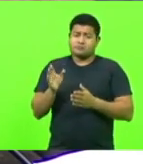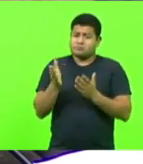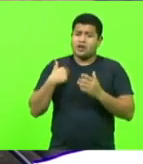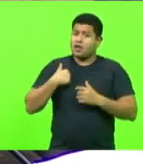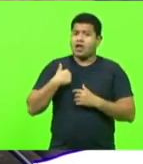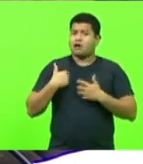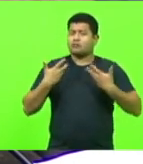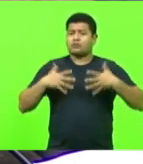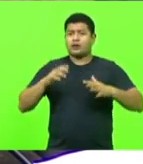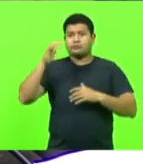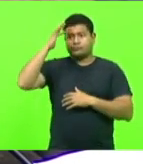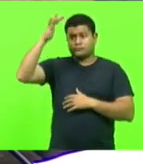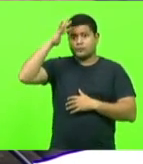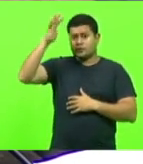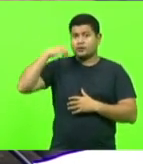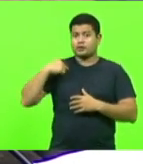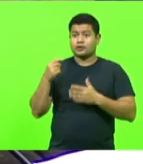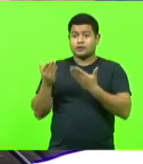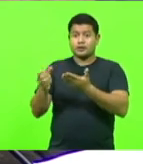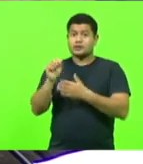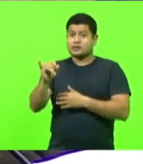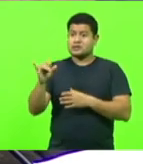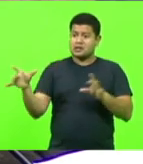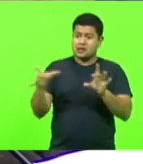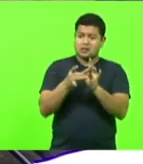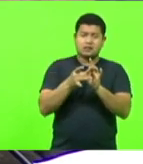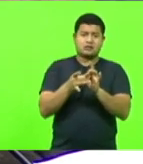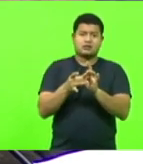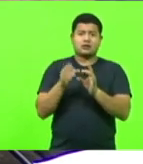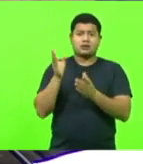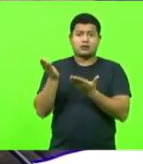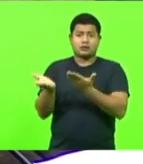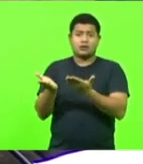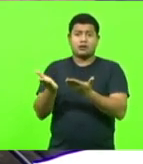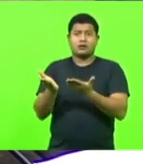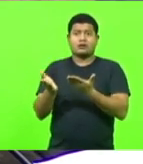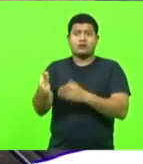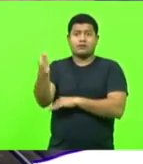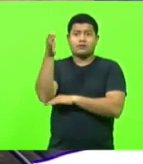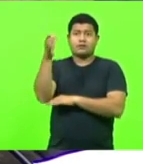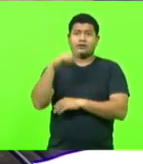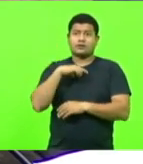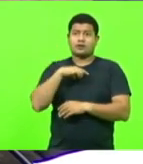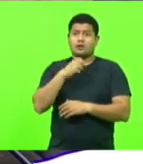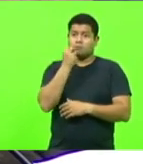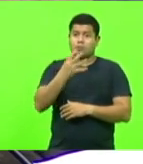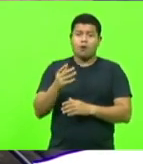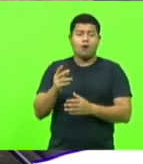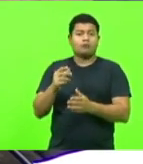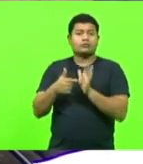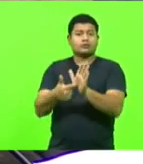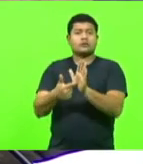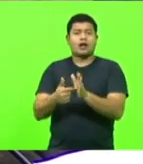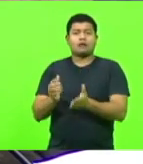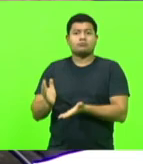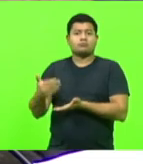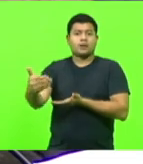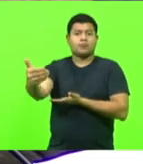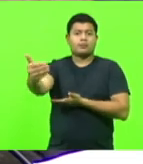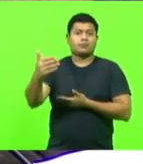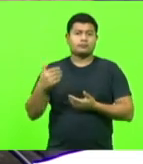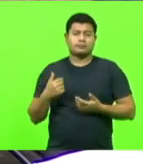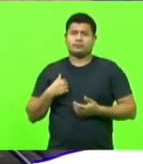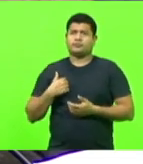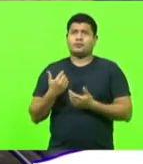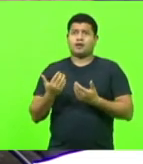não quero imaginar isso, não quero fazer essa ilação aqui de que o hotel existe porque tem uns bons carguinhos lá para serem indicados, mas o fato é que o pessoal